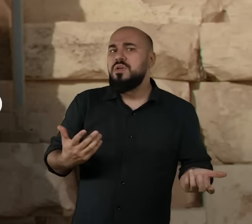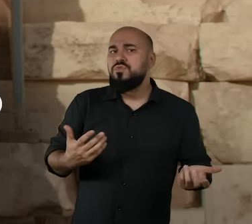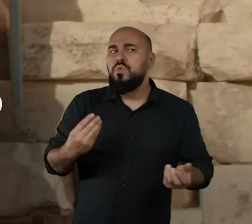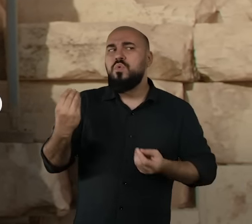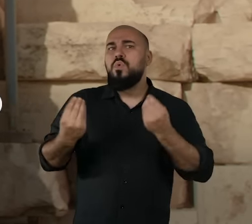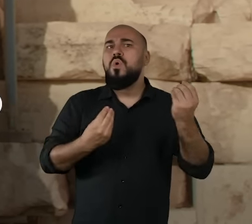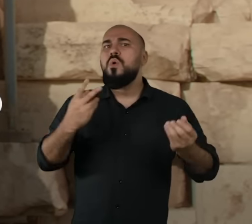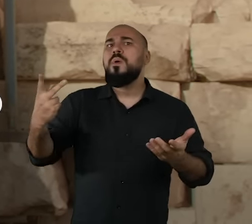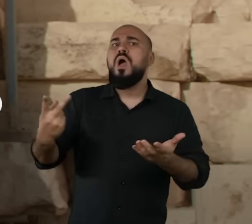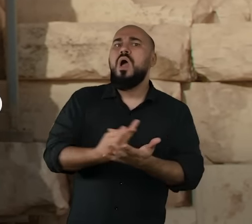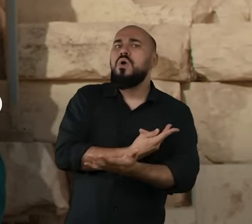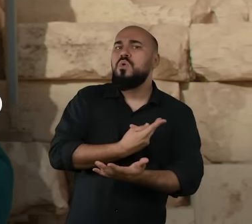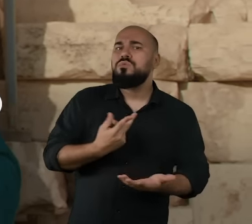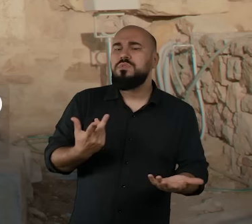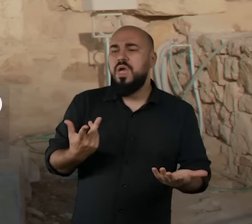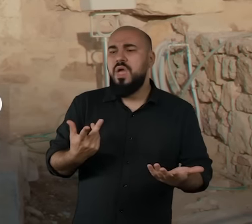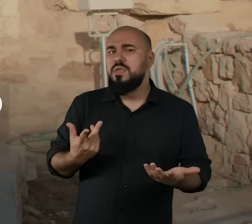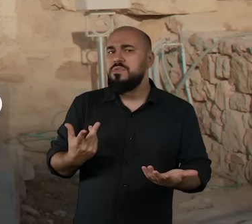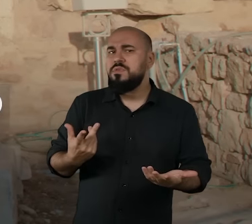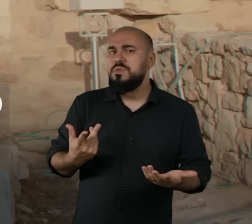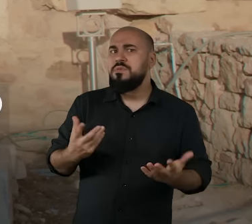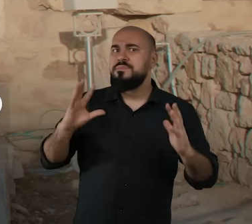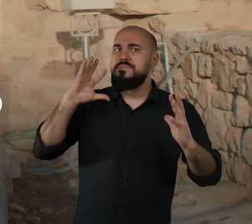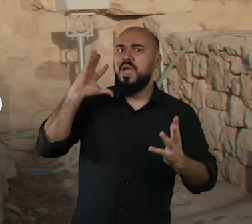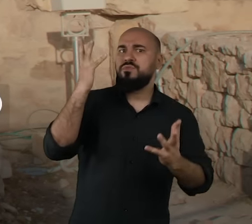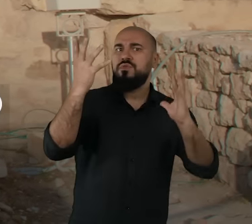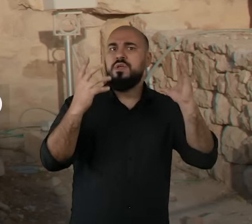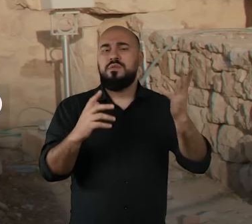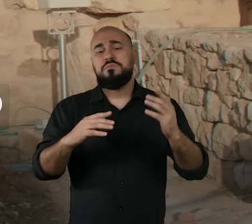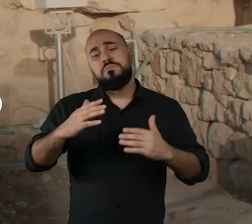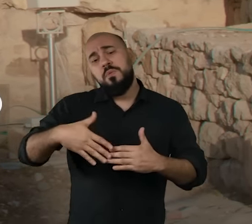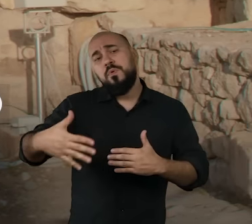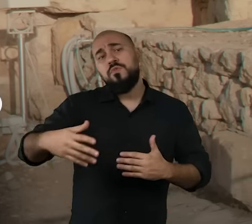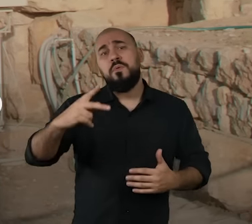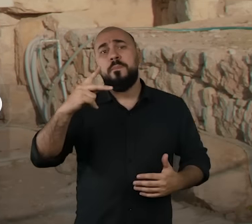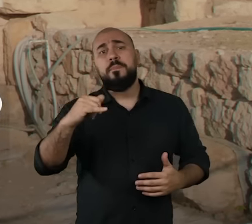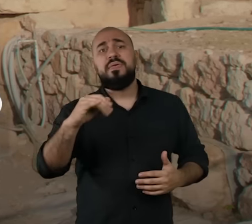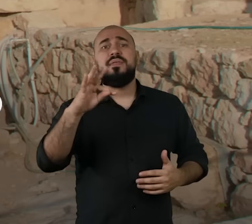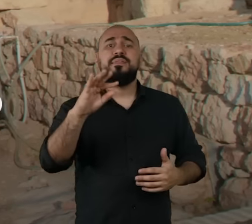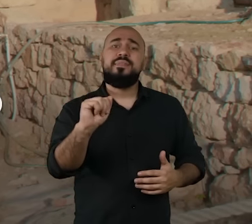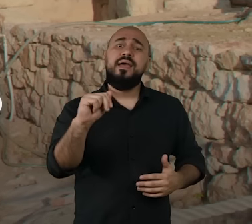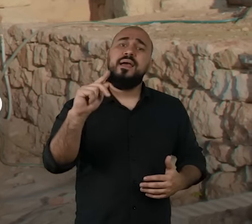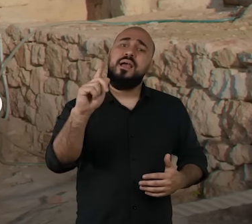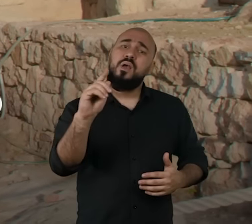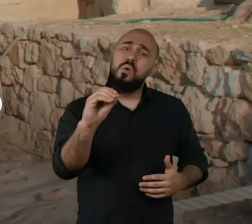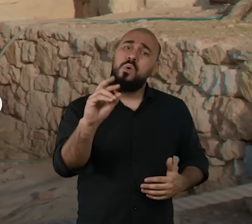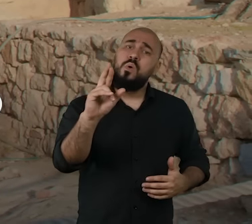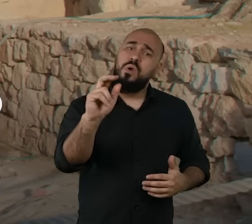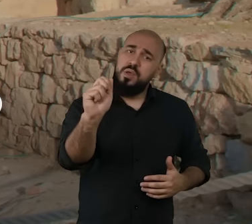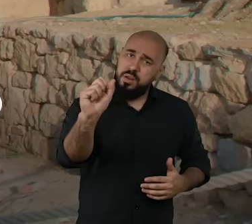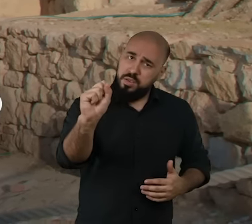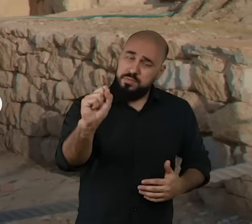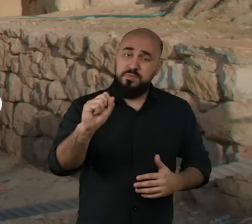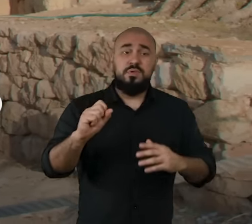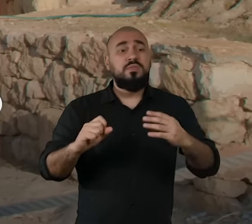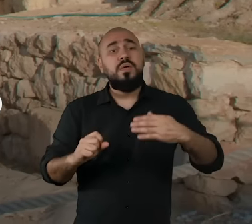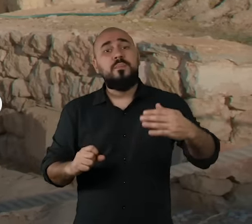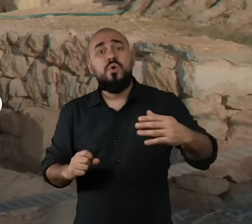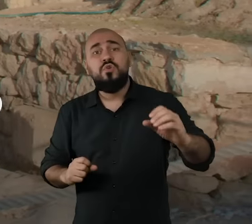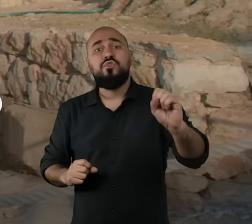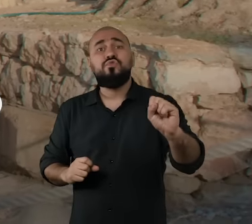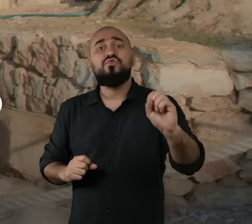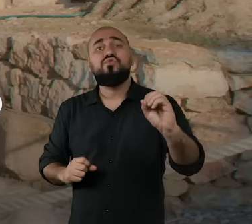para a chave da realidade. Depois vieram também os pitagóricos, com Pitágoras, e finalmente vem os